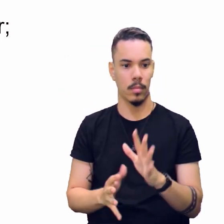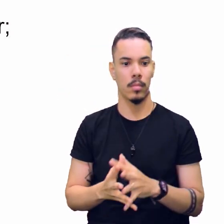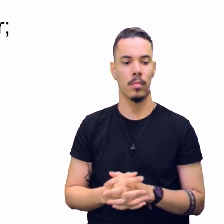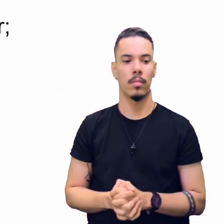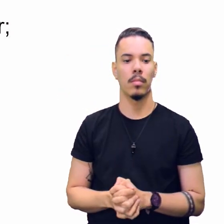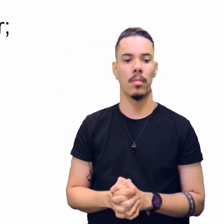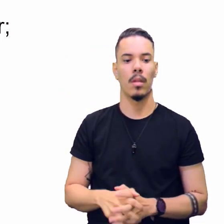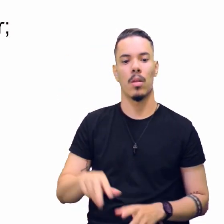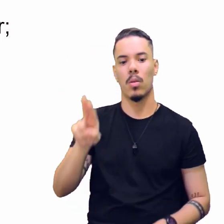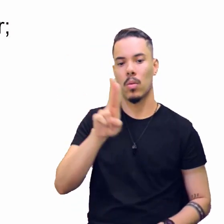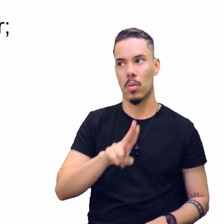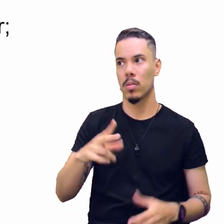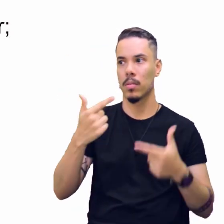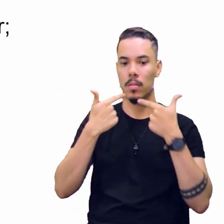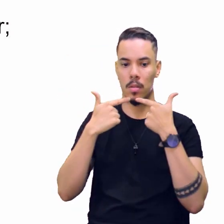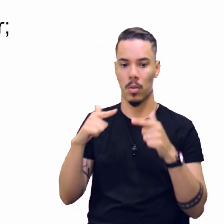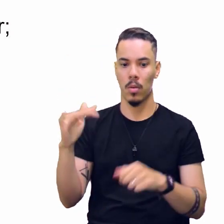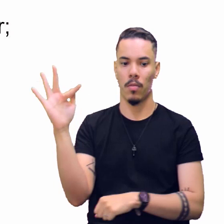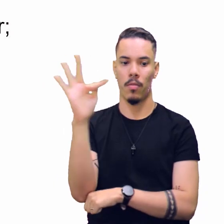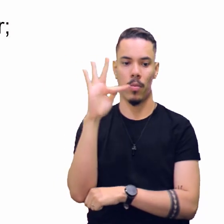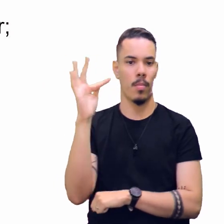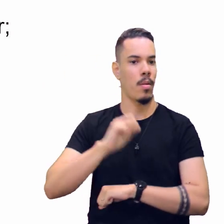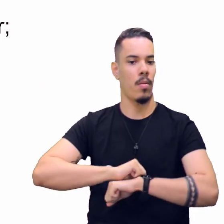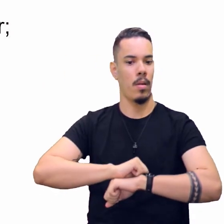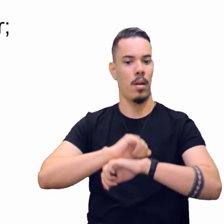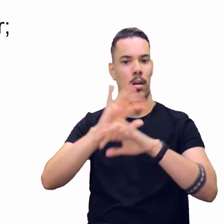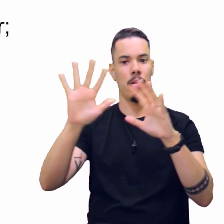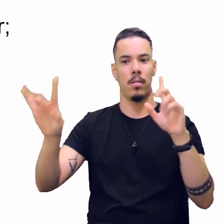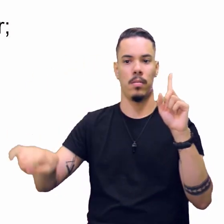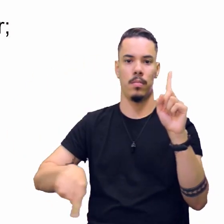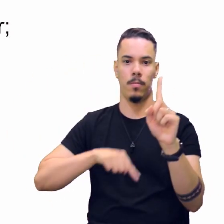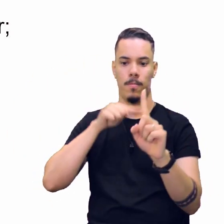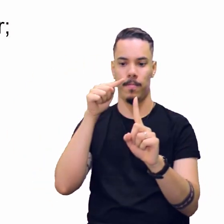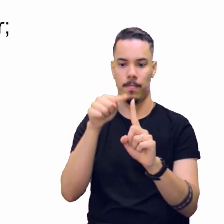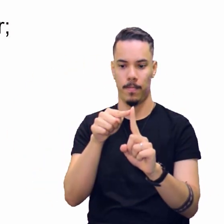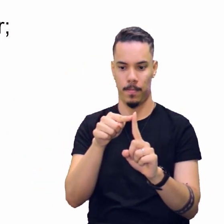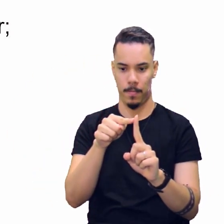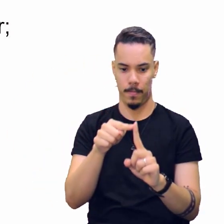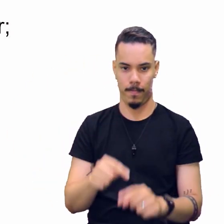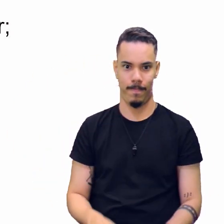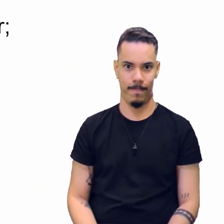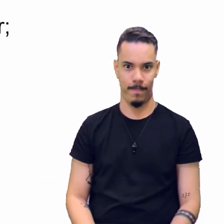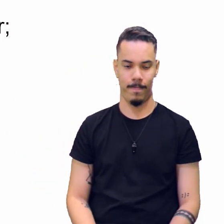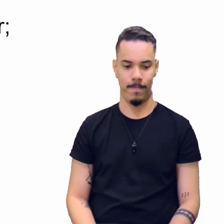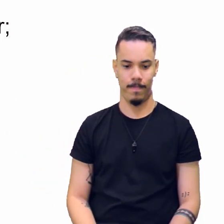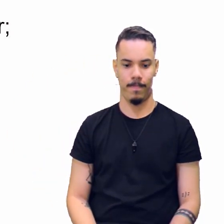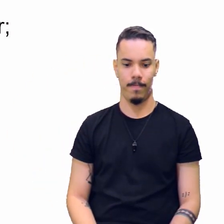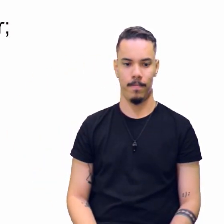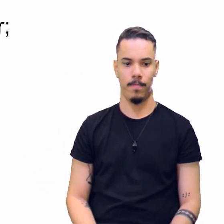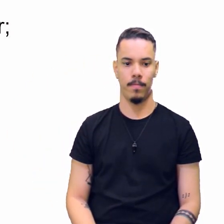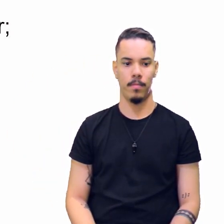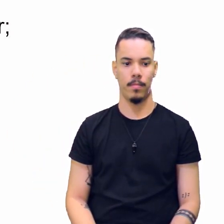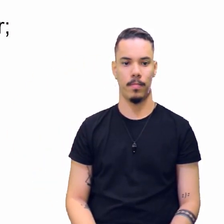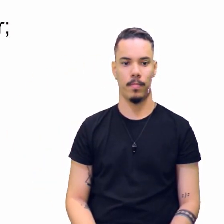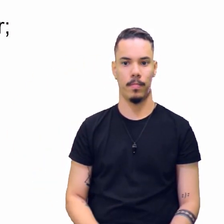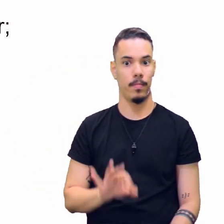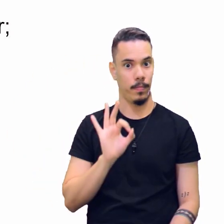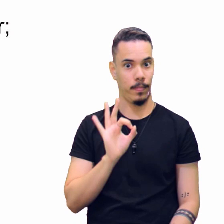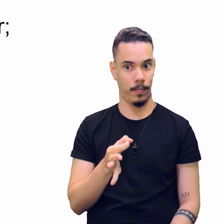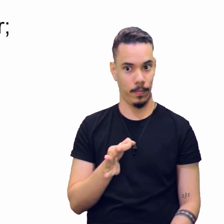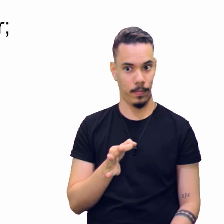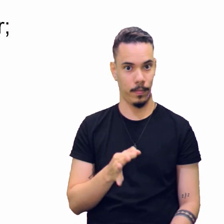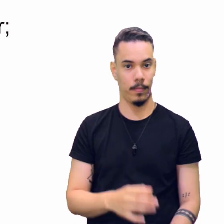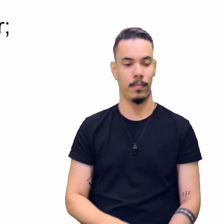Use linguagem formal, clara e objetiva. Tá bom? Qual é a sua produção